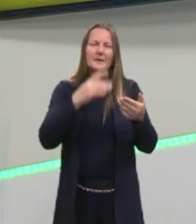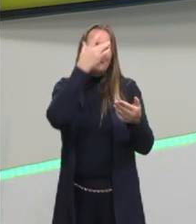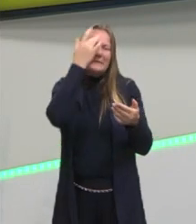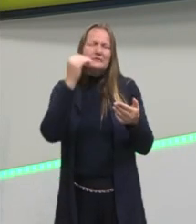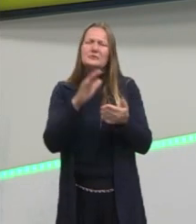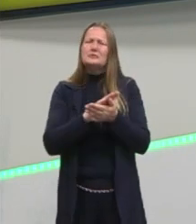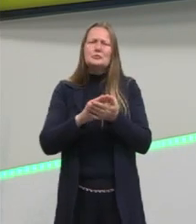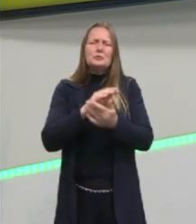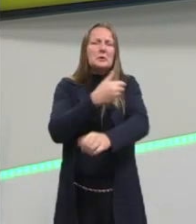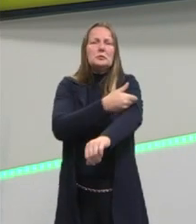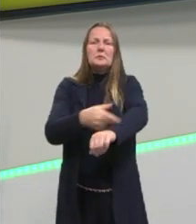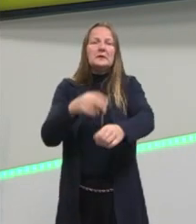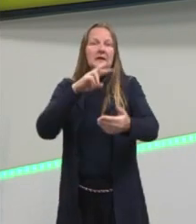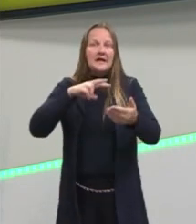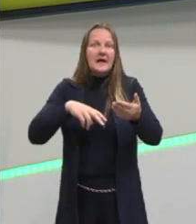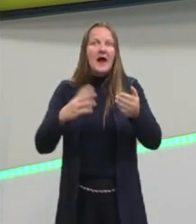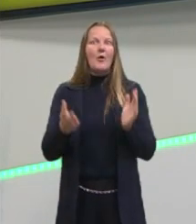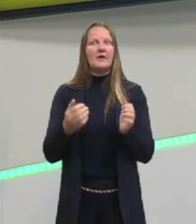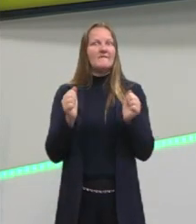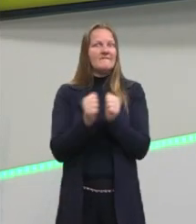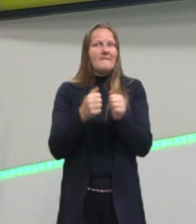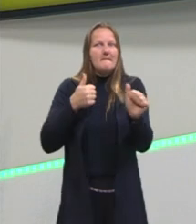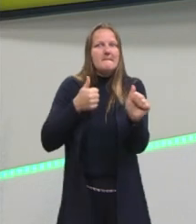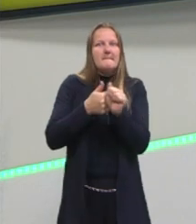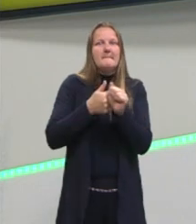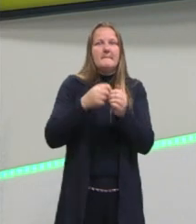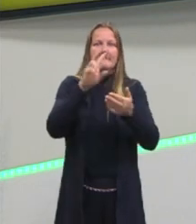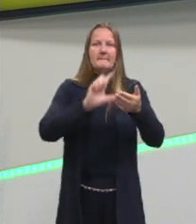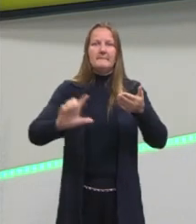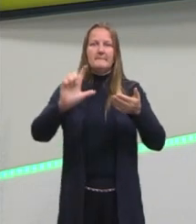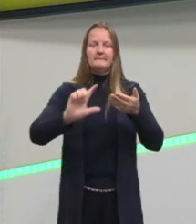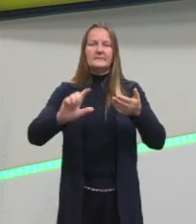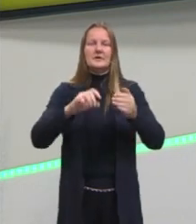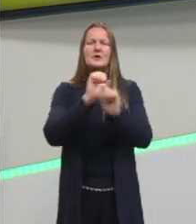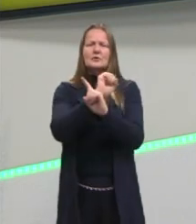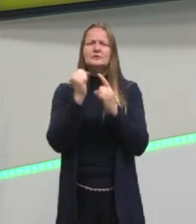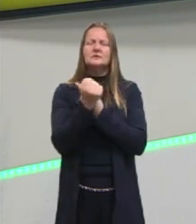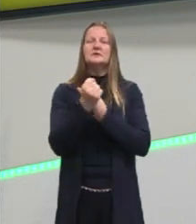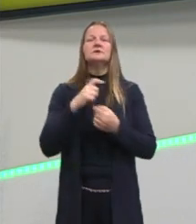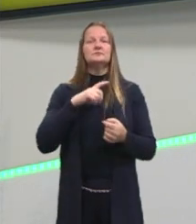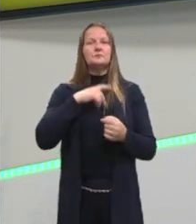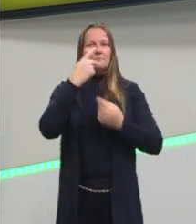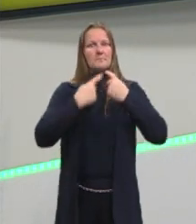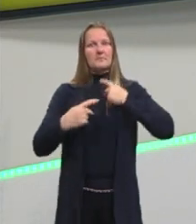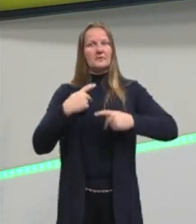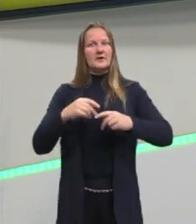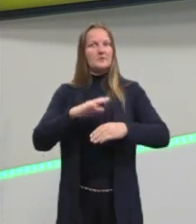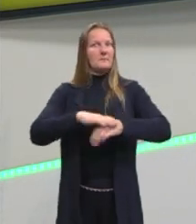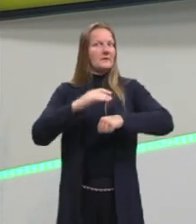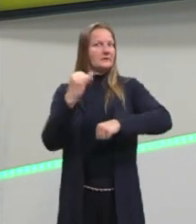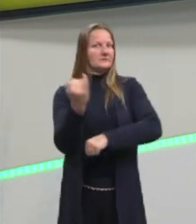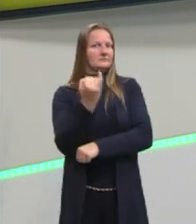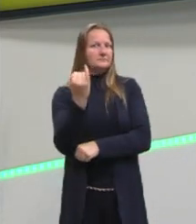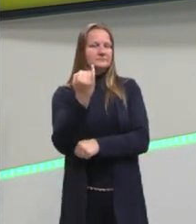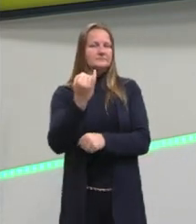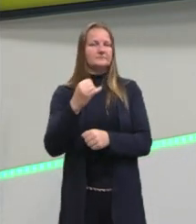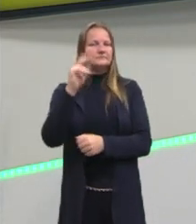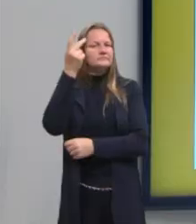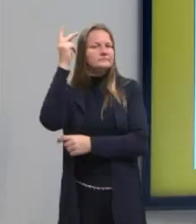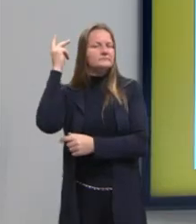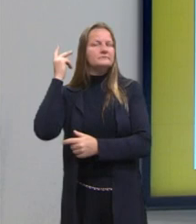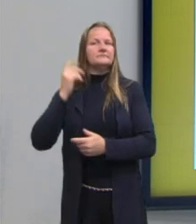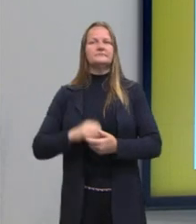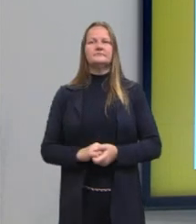tinham o hábito de ler para dentro da leitura. Por quê? Porque agora, essas sociedades são os personagens principais da história.